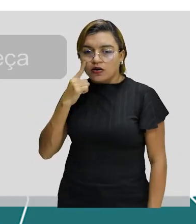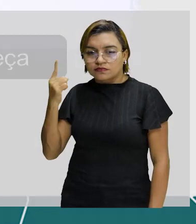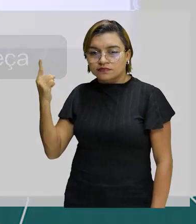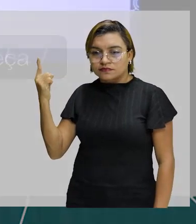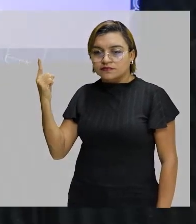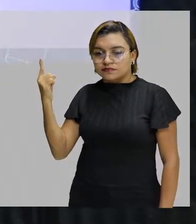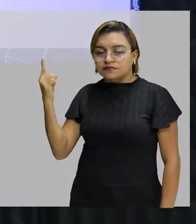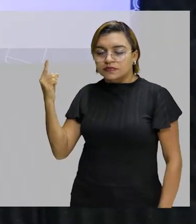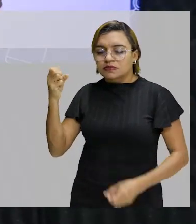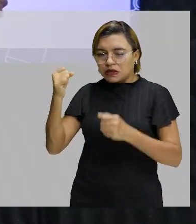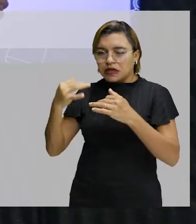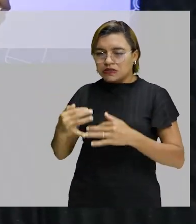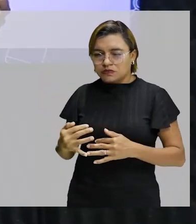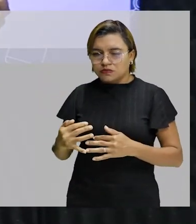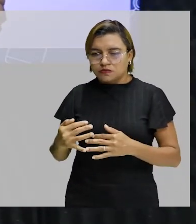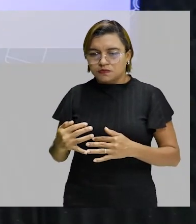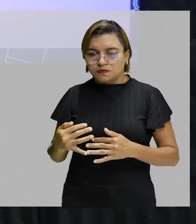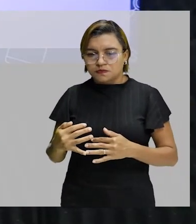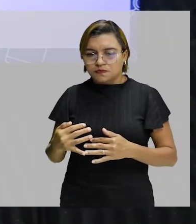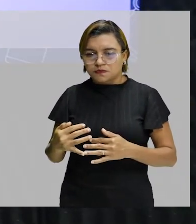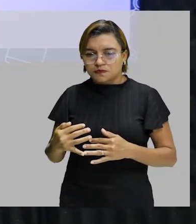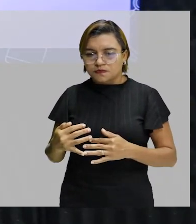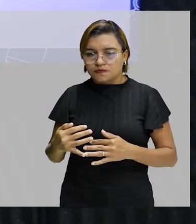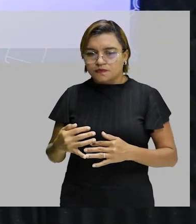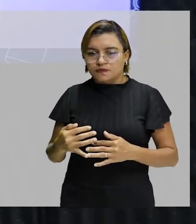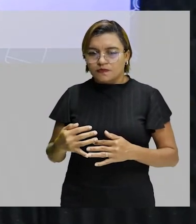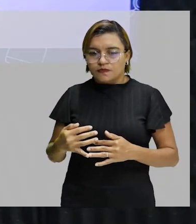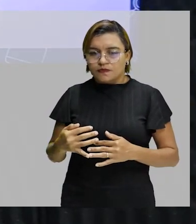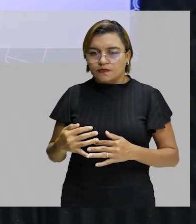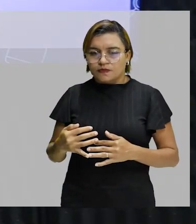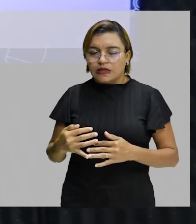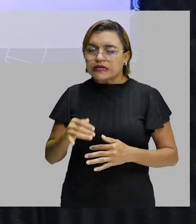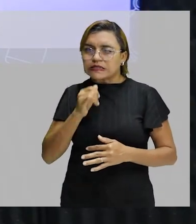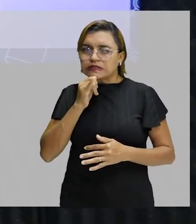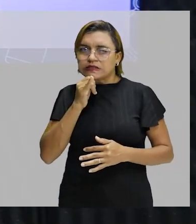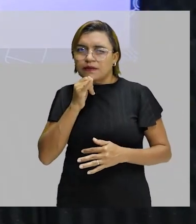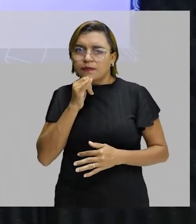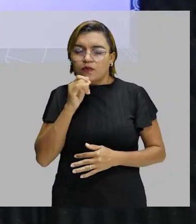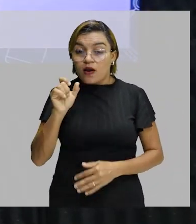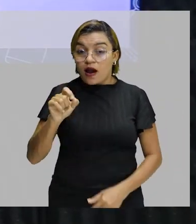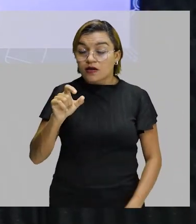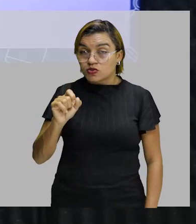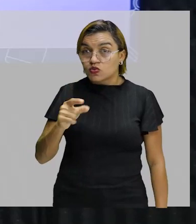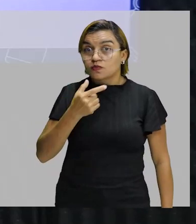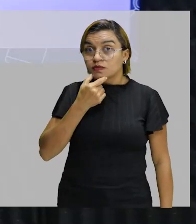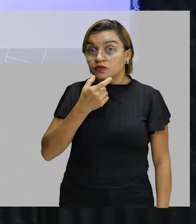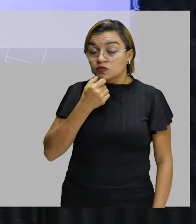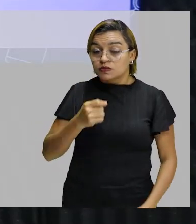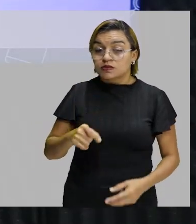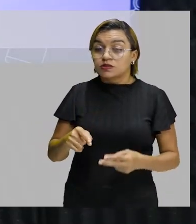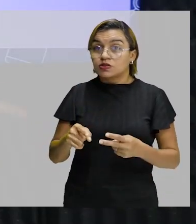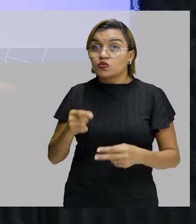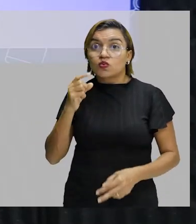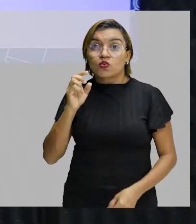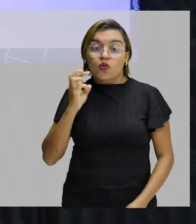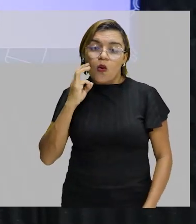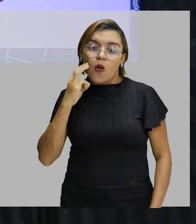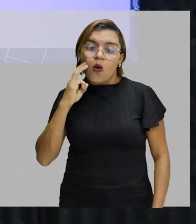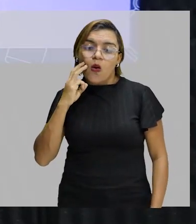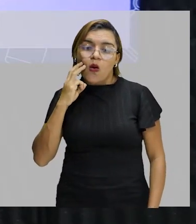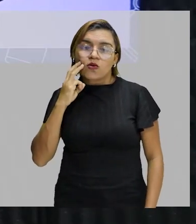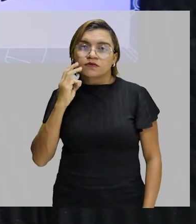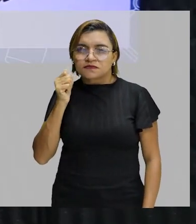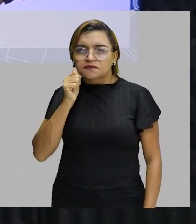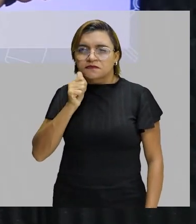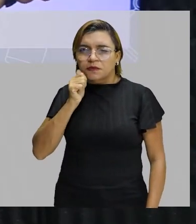7 quilos e 260 no masculino. Professor, o peso da bola, do arremesso de peso, são esse mesmo